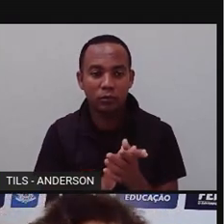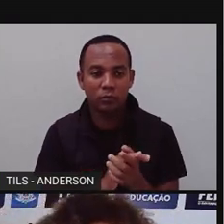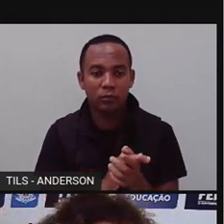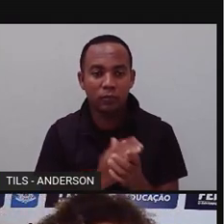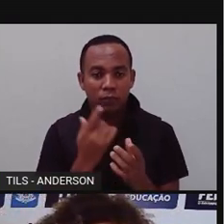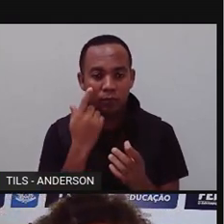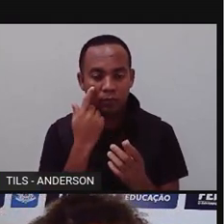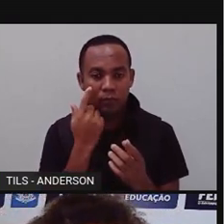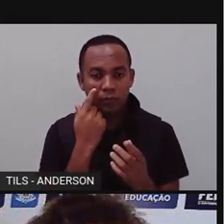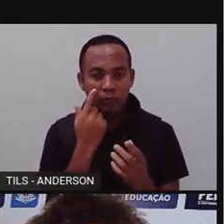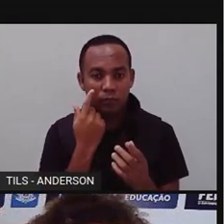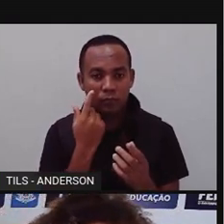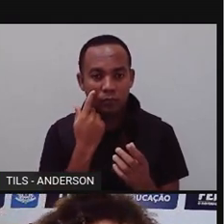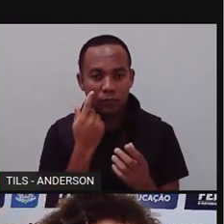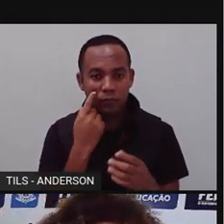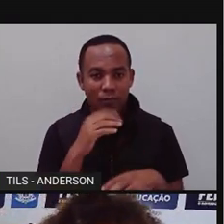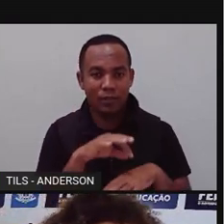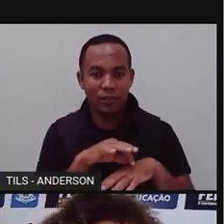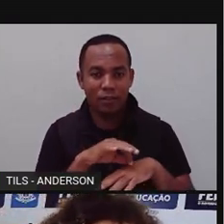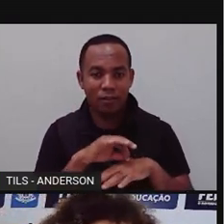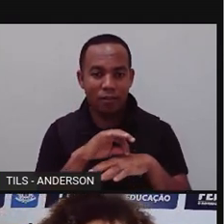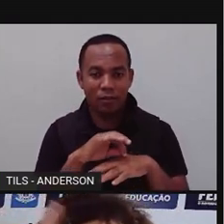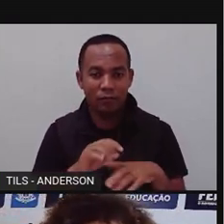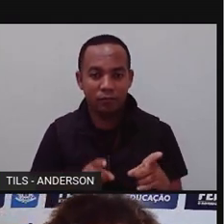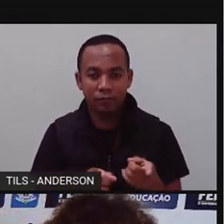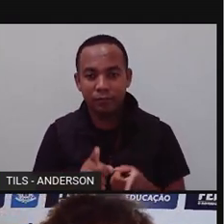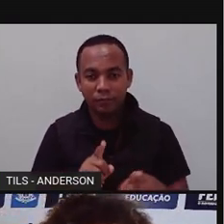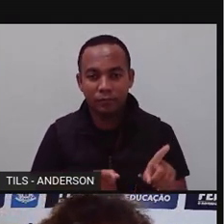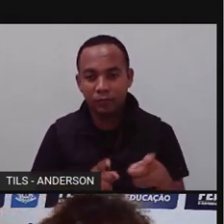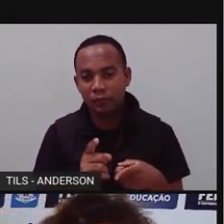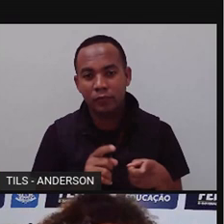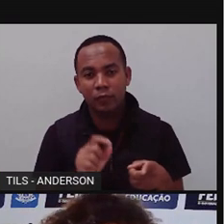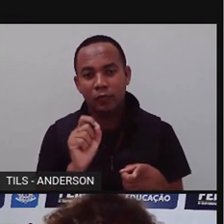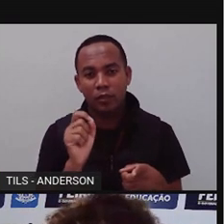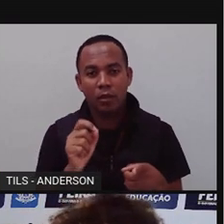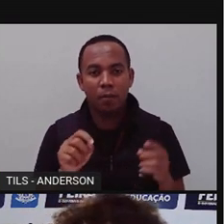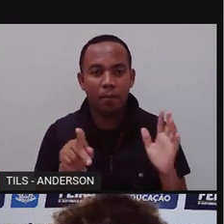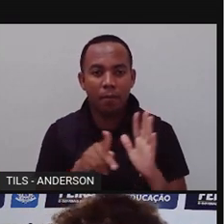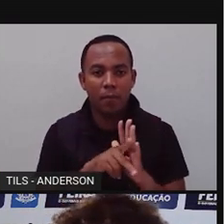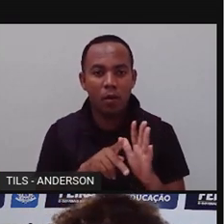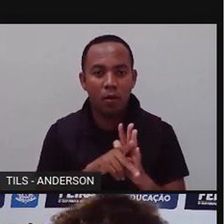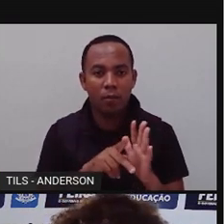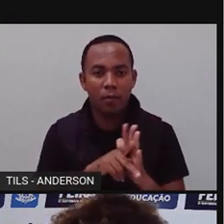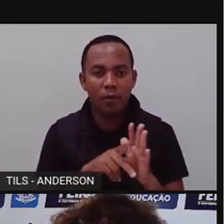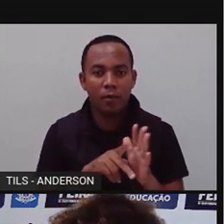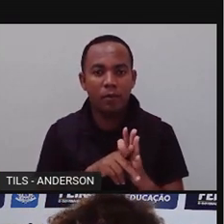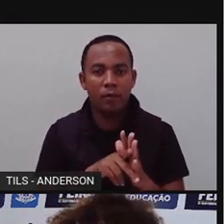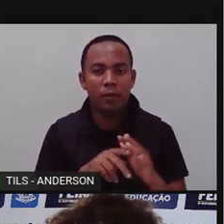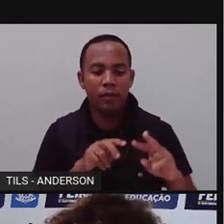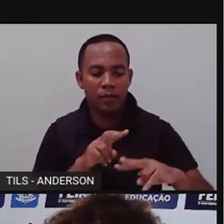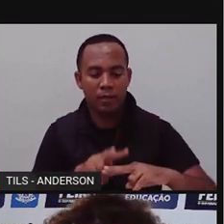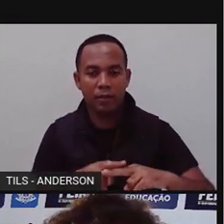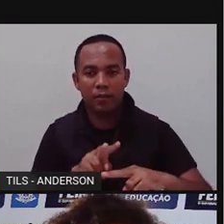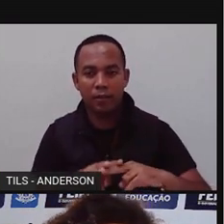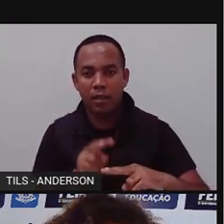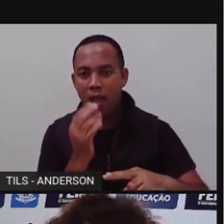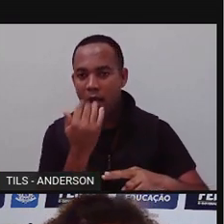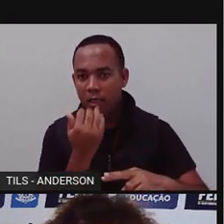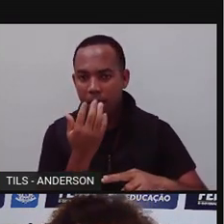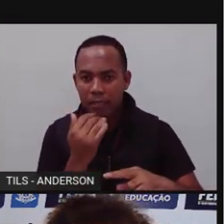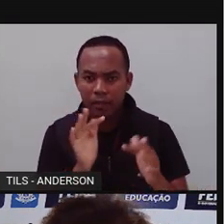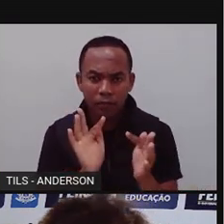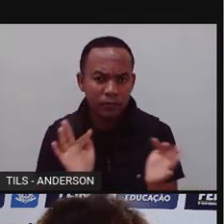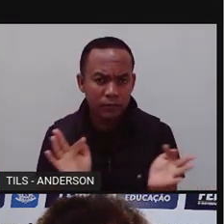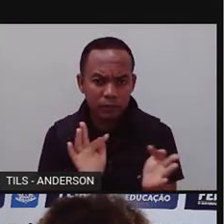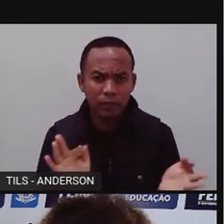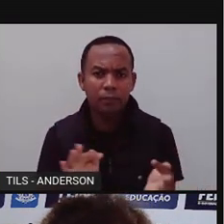E aí ele faz um churrasco e come. Então isso também é uma cadeia alimentar. É uma cadeia alimentar, obviamente, um pouco mais simples. Mas